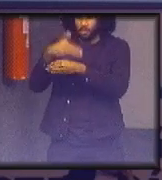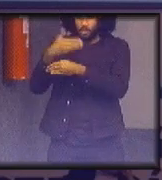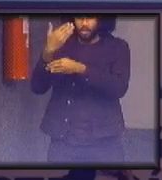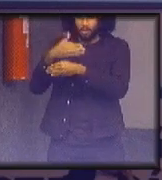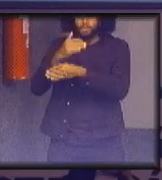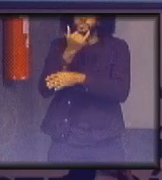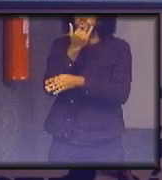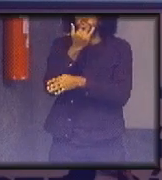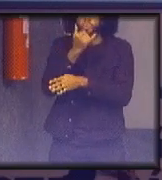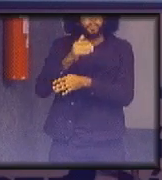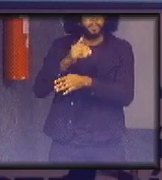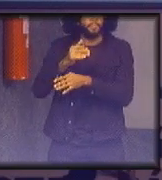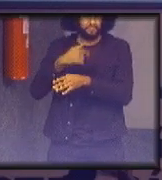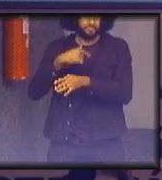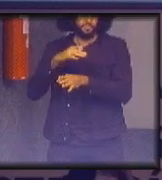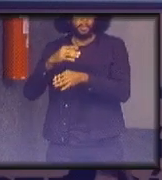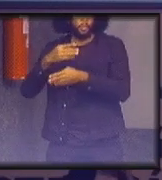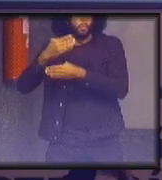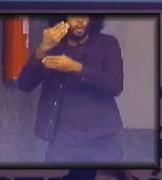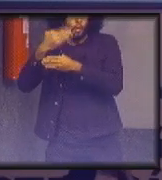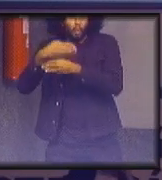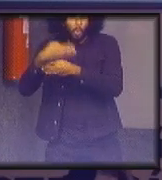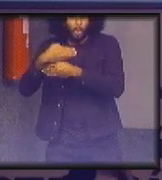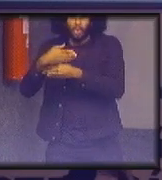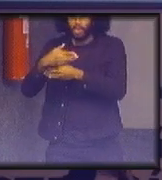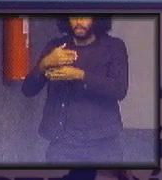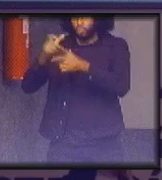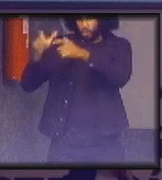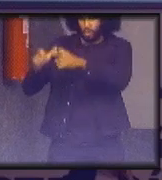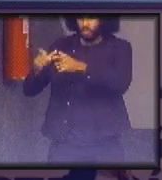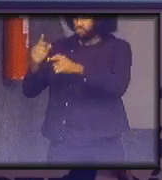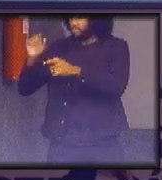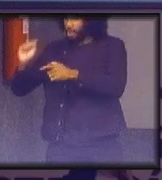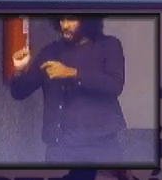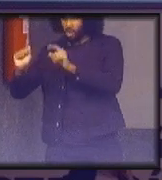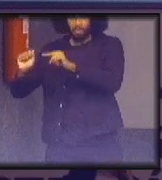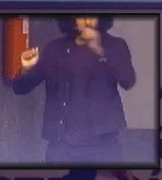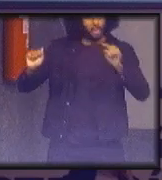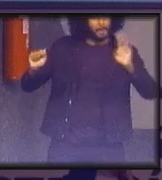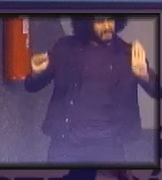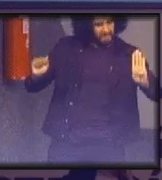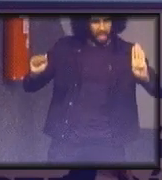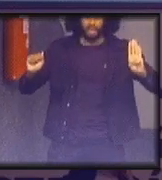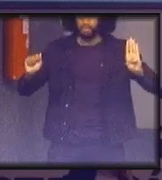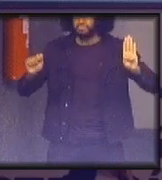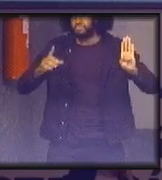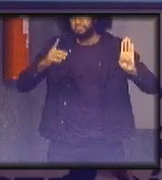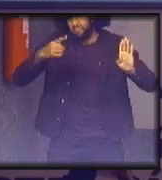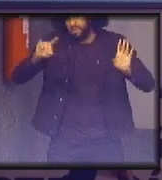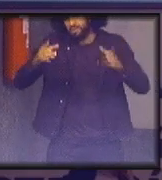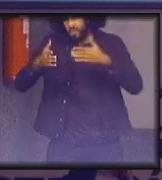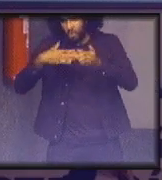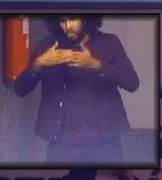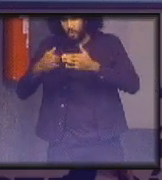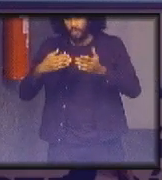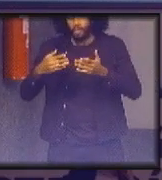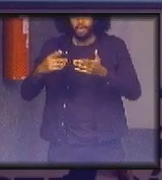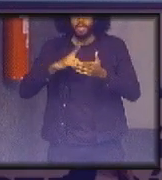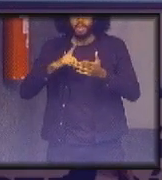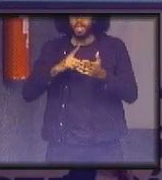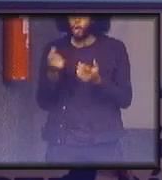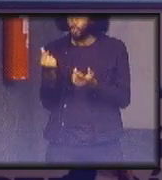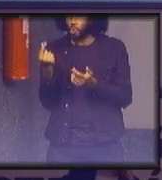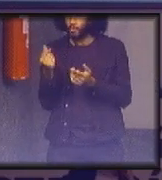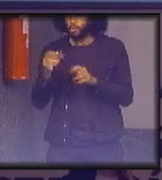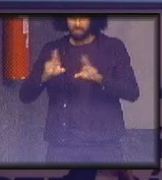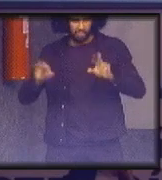desculpa você podia pegar um táxi cem vezes do ponto A para o ponto B para o ponto A para o ponto B em dias seguidos que cada dia dá um valor diferente